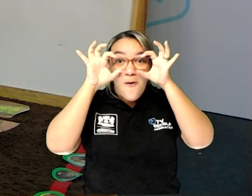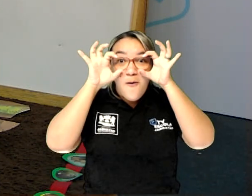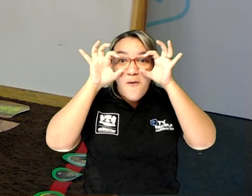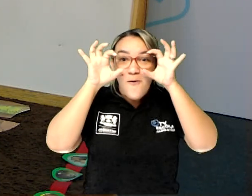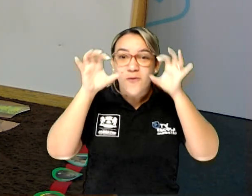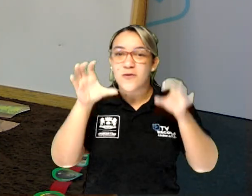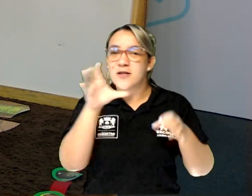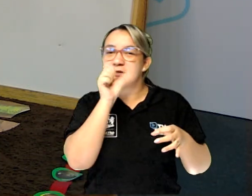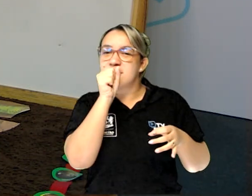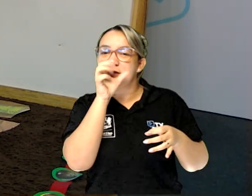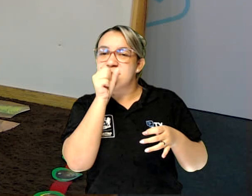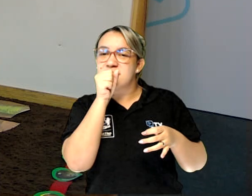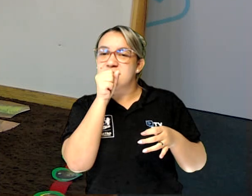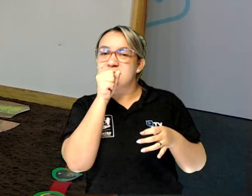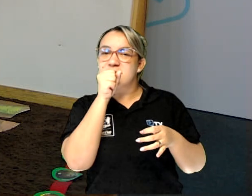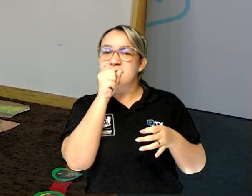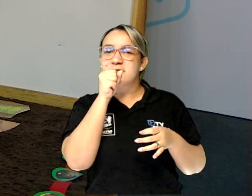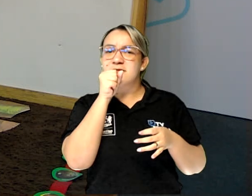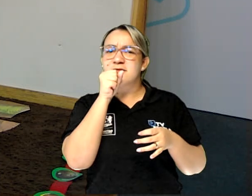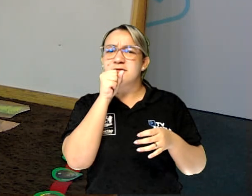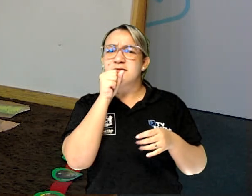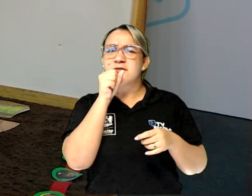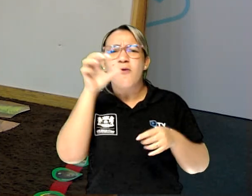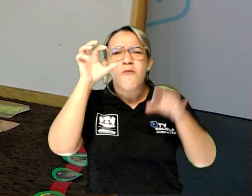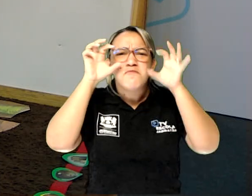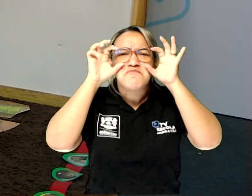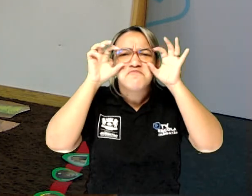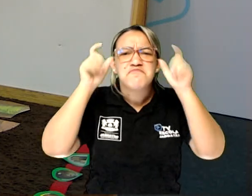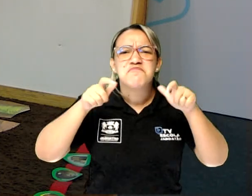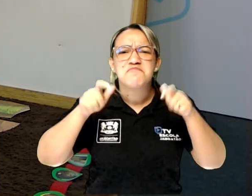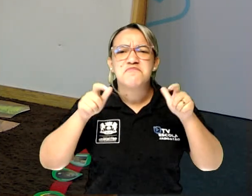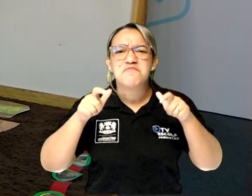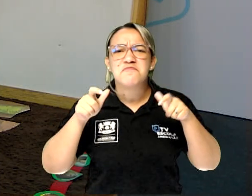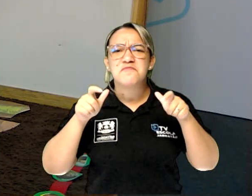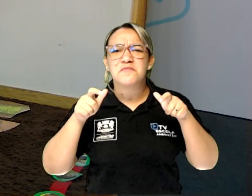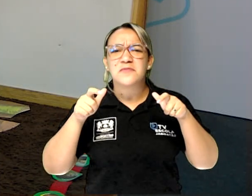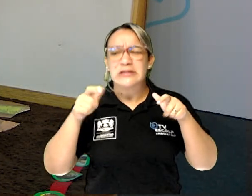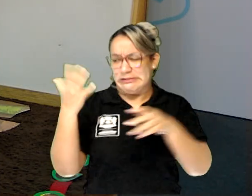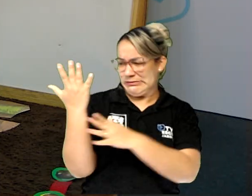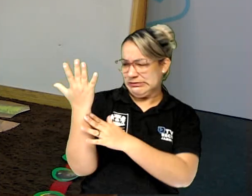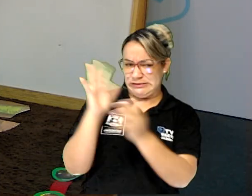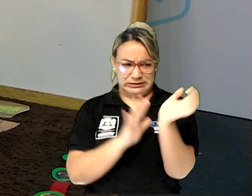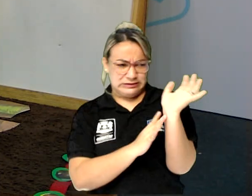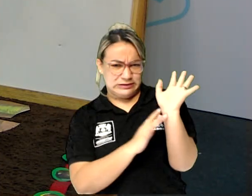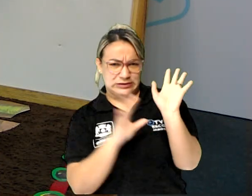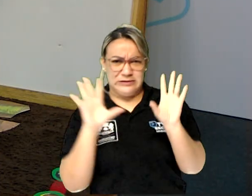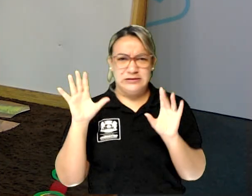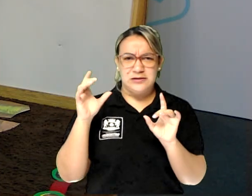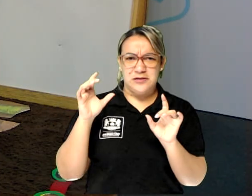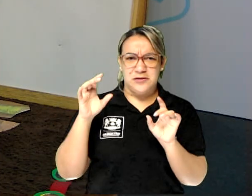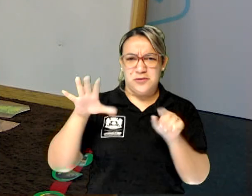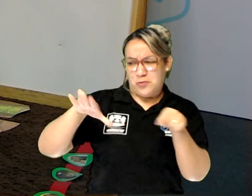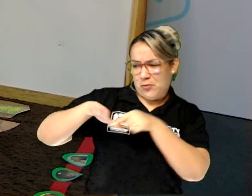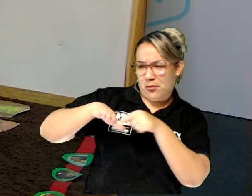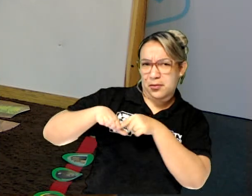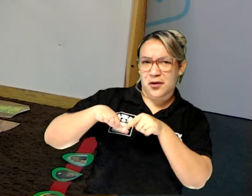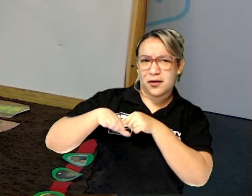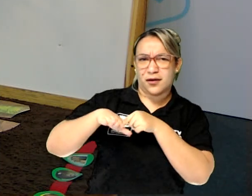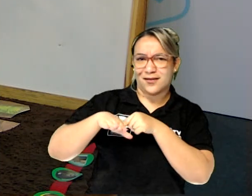Olhos alaranjados. E onde é que ficam os olhos? Será que ficam nas mãos? Será que ficam nos pés?